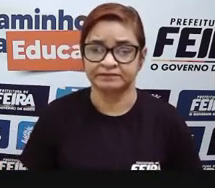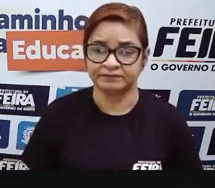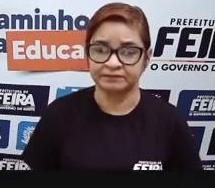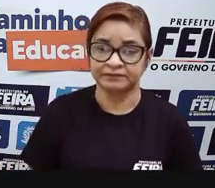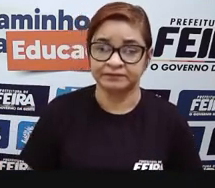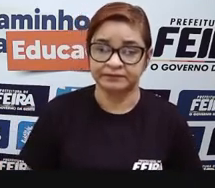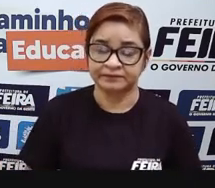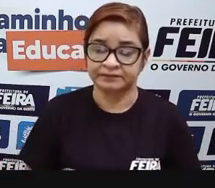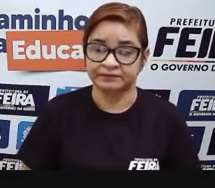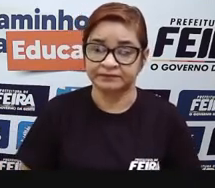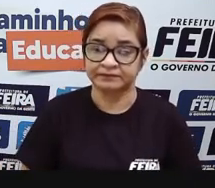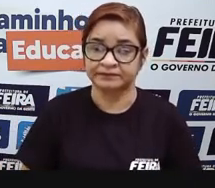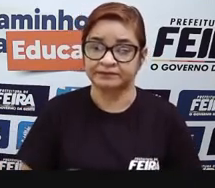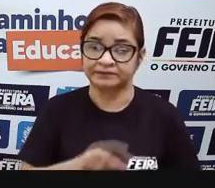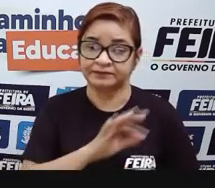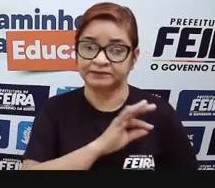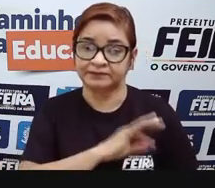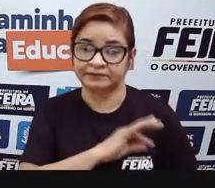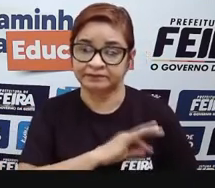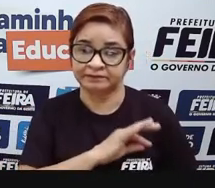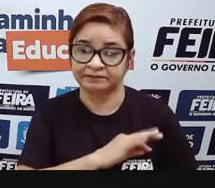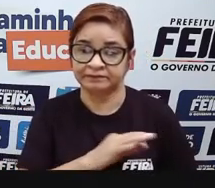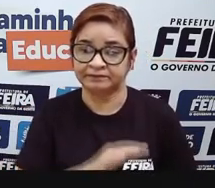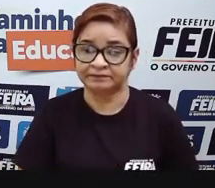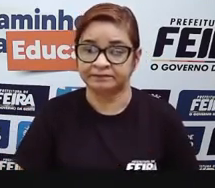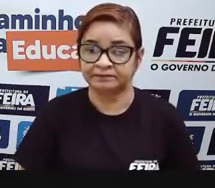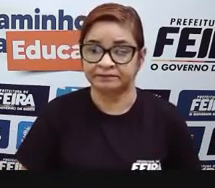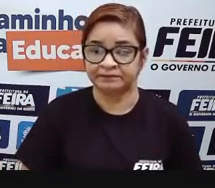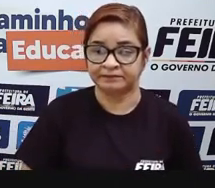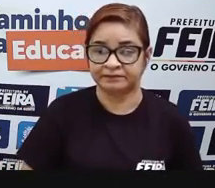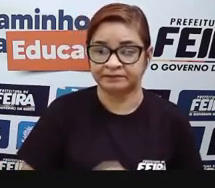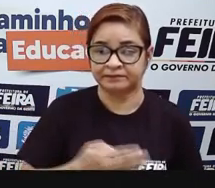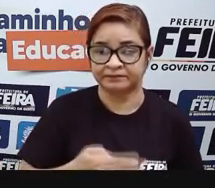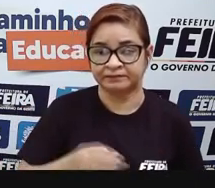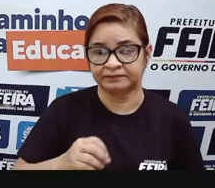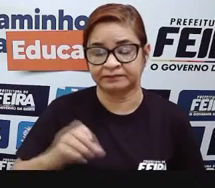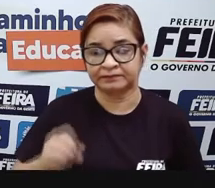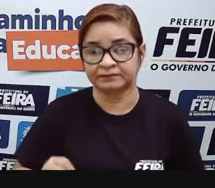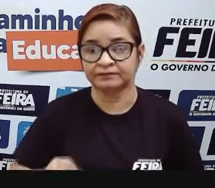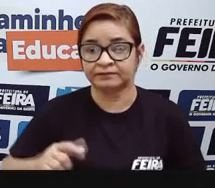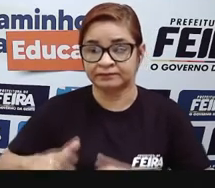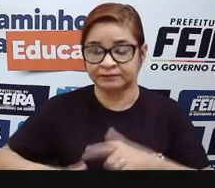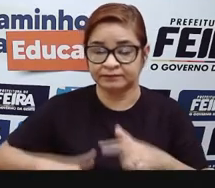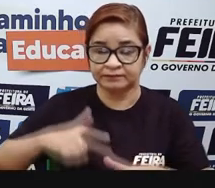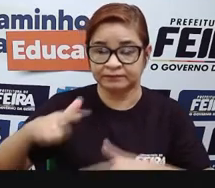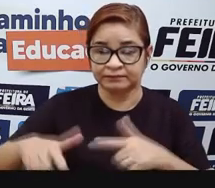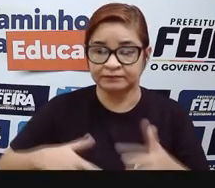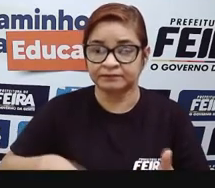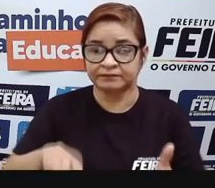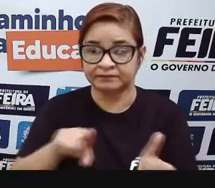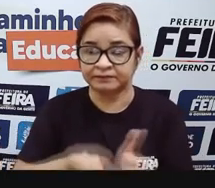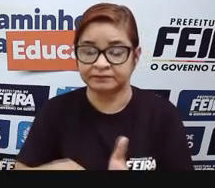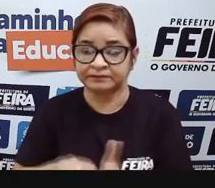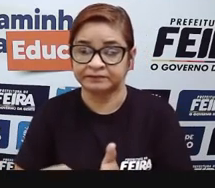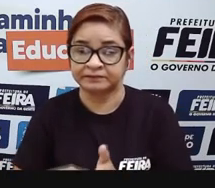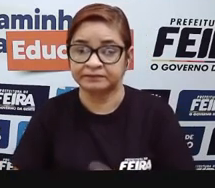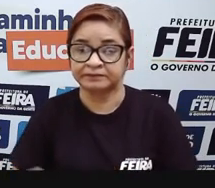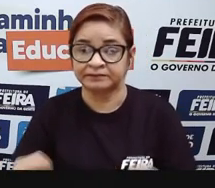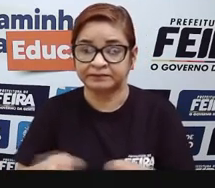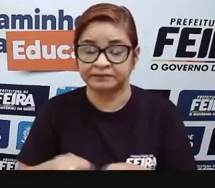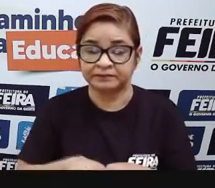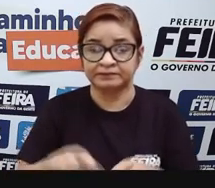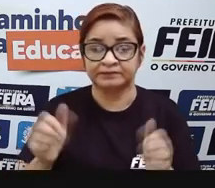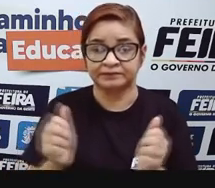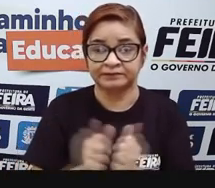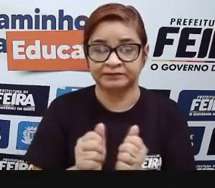A Polícia Civil possui um efetivo médio de 400 homens que desenvolvem trabalhos de investigação, agindo também em parceria com a